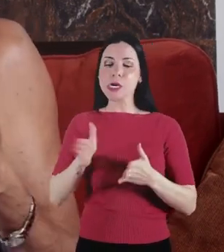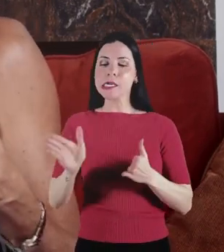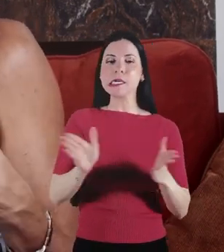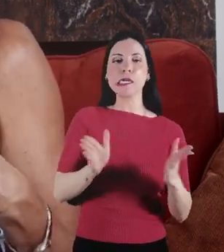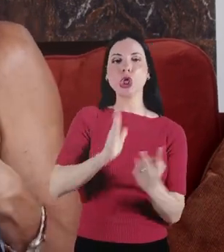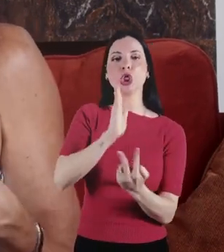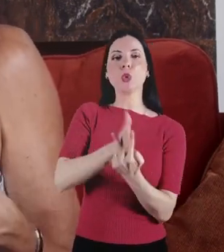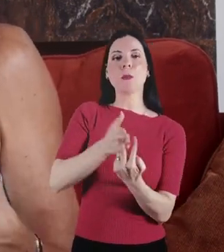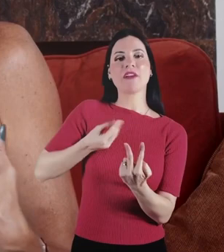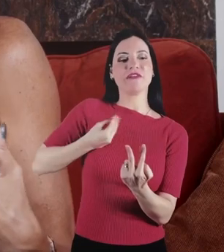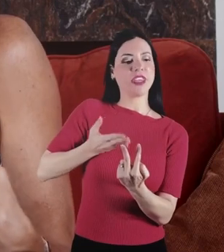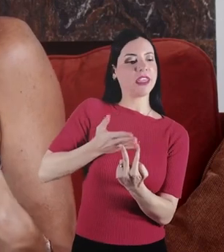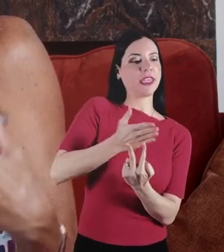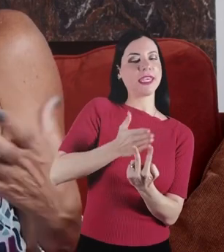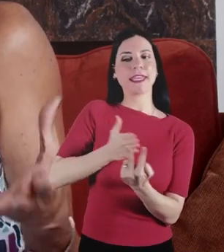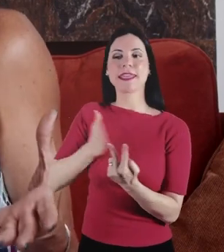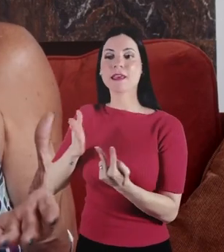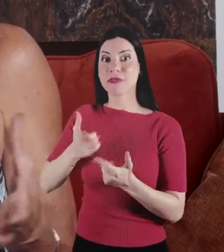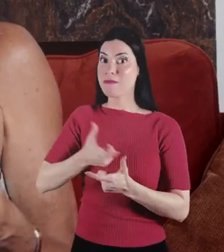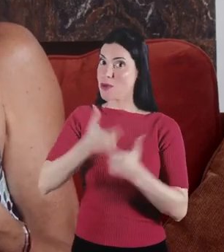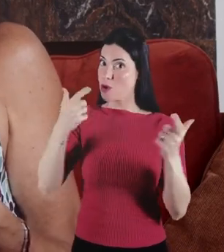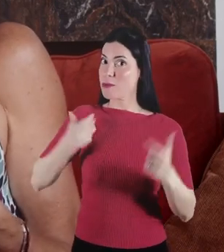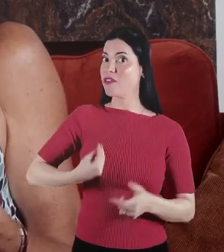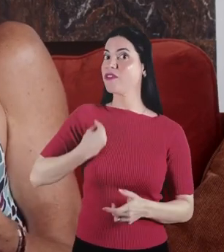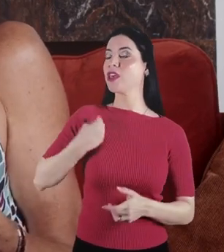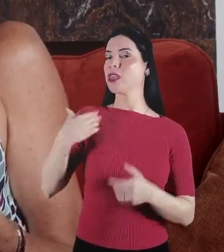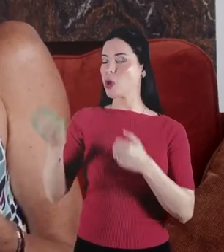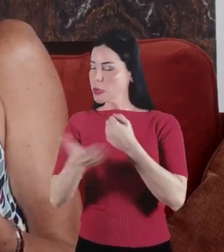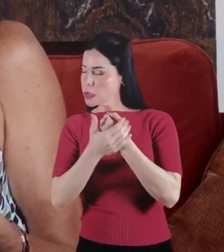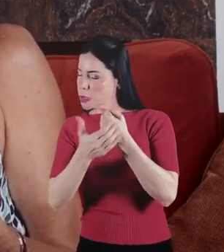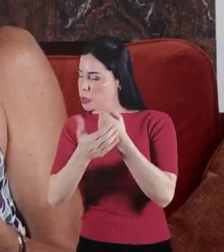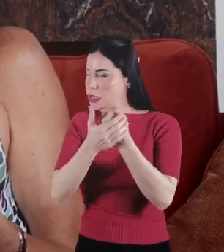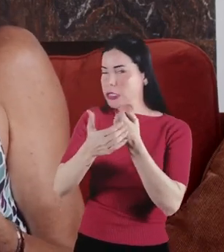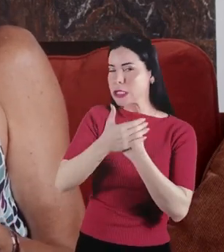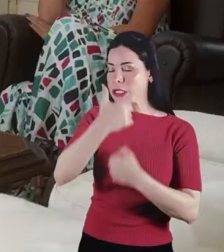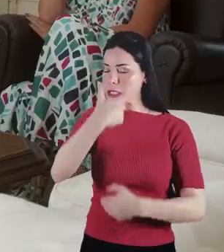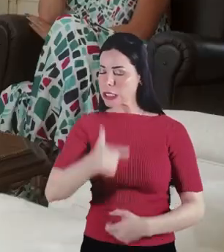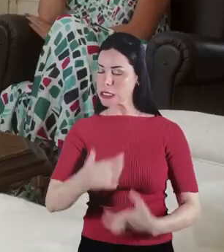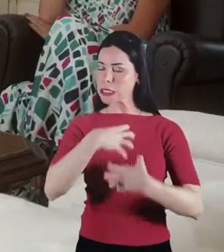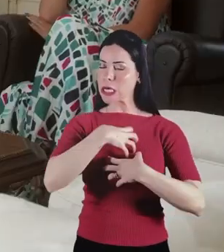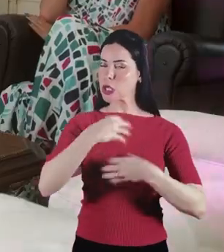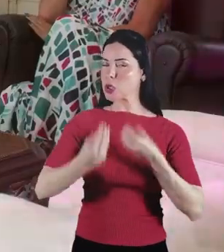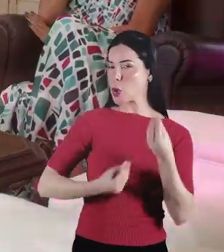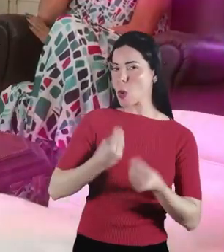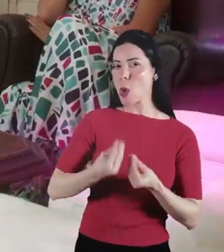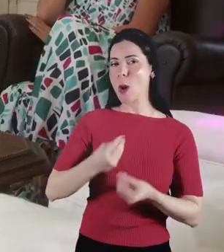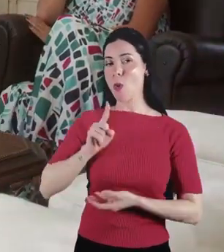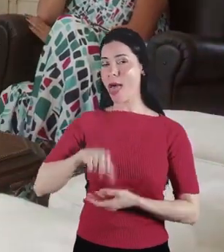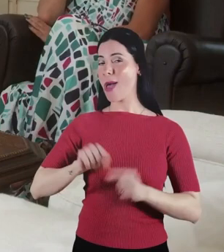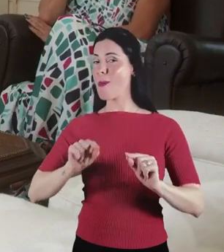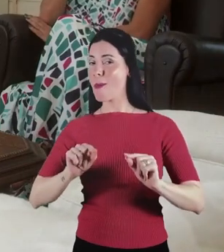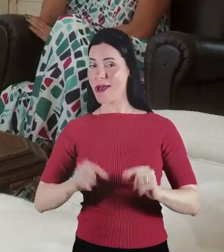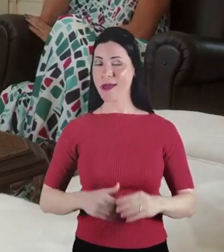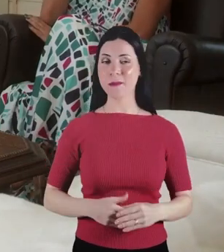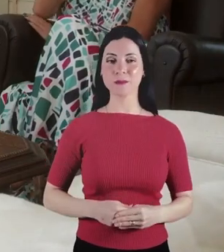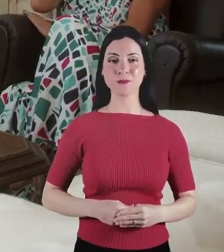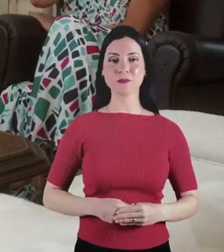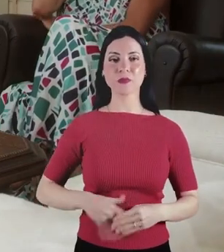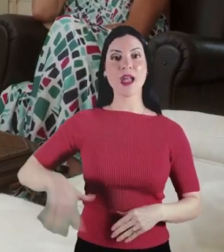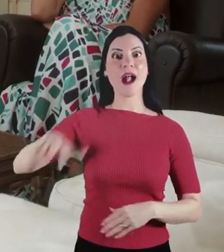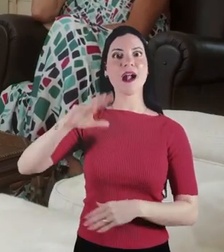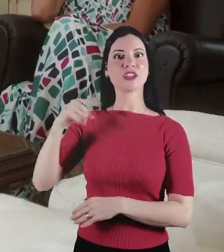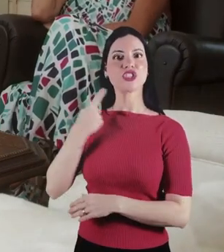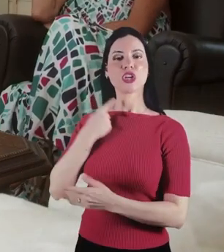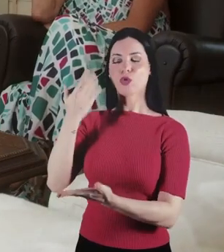ocultando a maior parte da minha vida, ocultando das pessoas como eu me sentia, o que eu era. No Direito, comecei a atuar